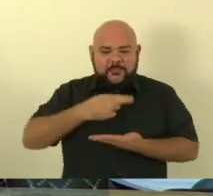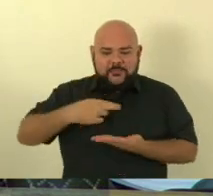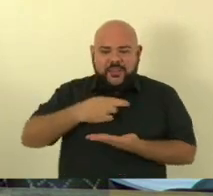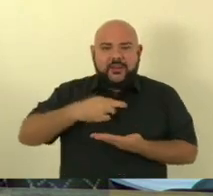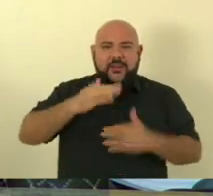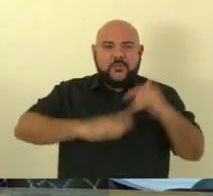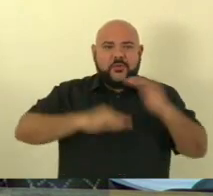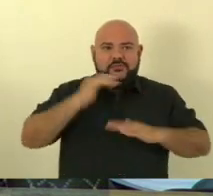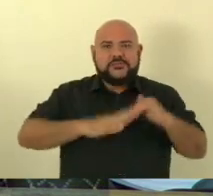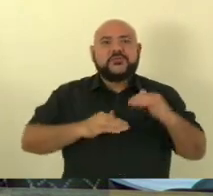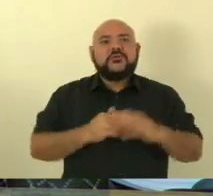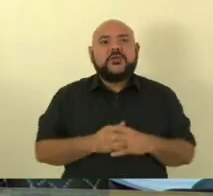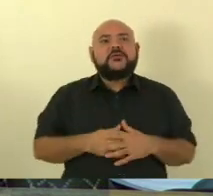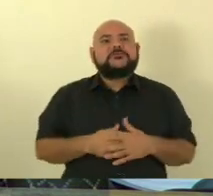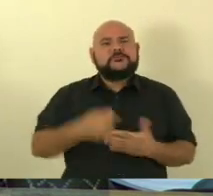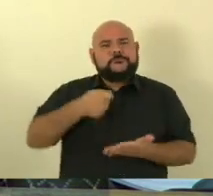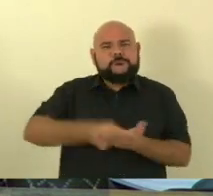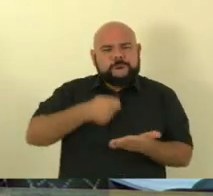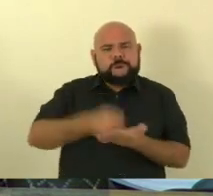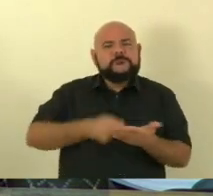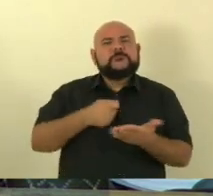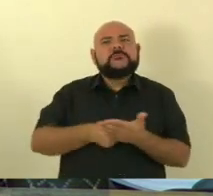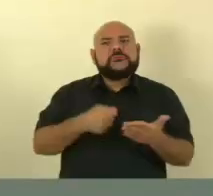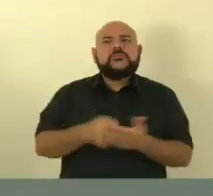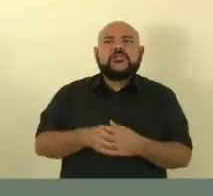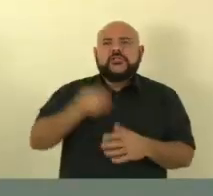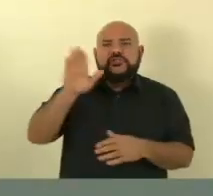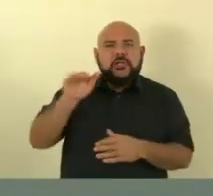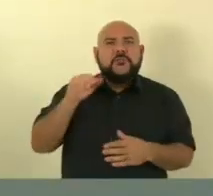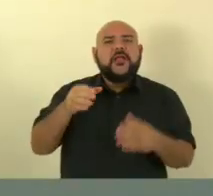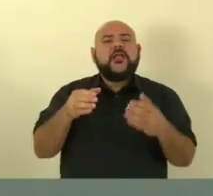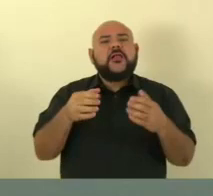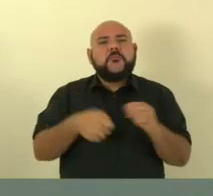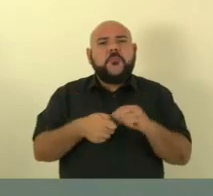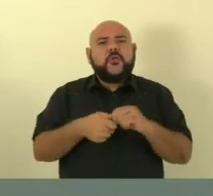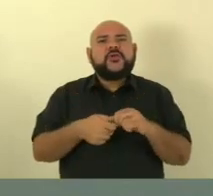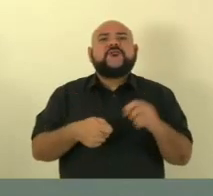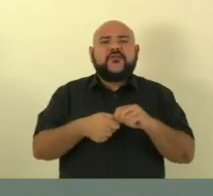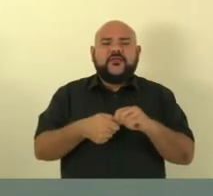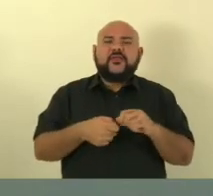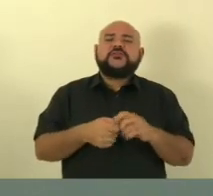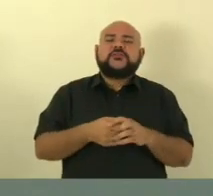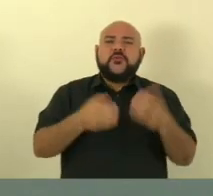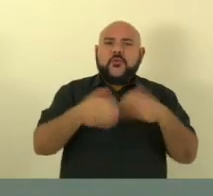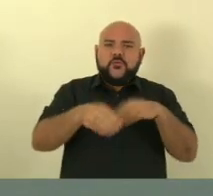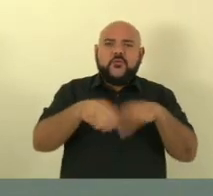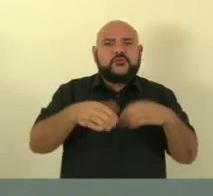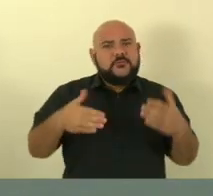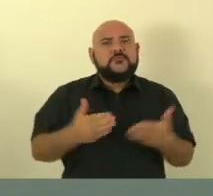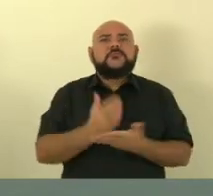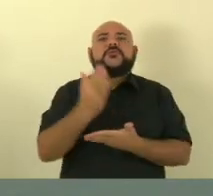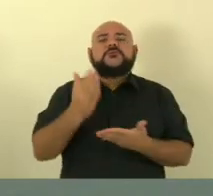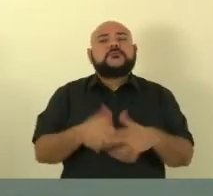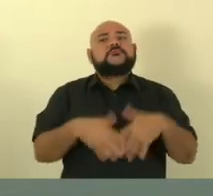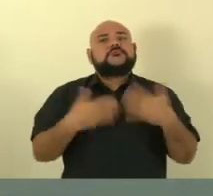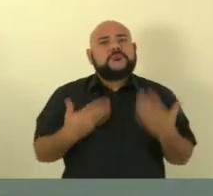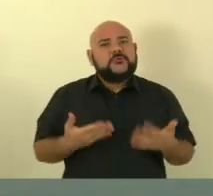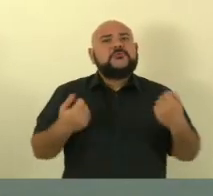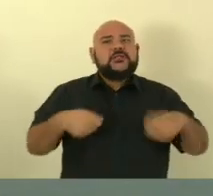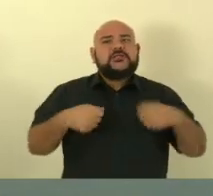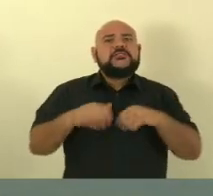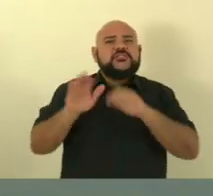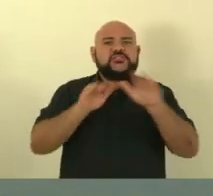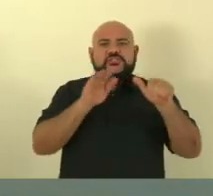José Esmeraldo e nós também estamos trabalhando juntos lá, ao secretário-chefe da Casa Civil e ao governo do Estado, para nomeação aí dos outros